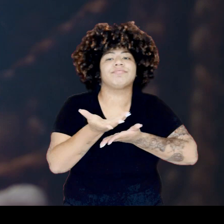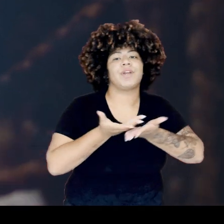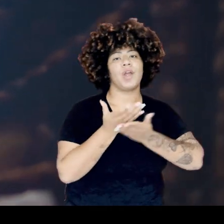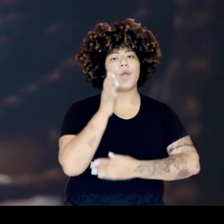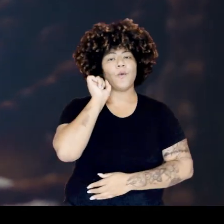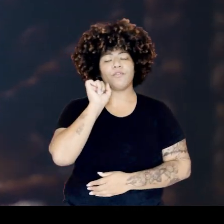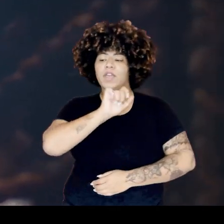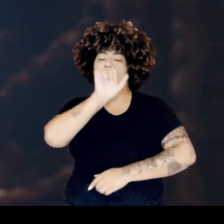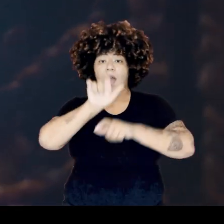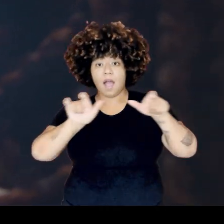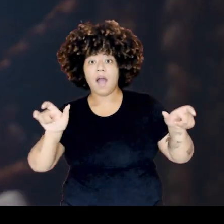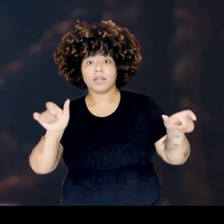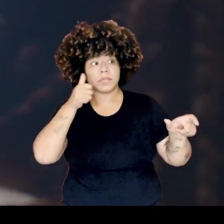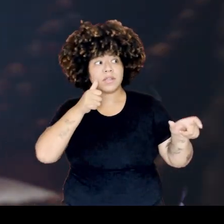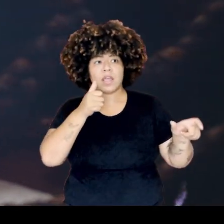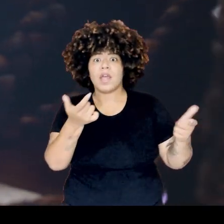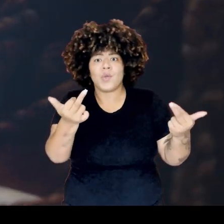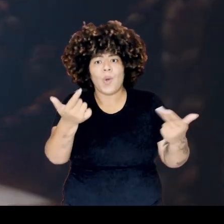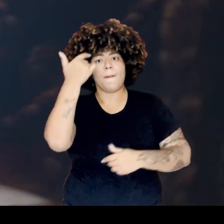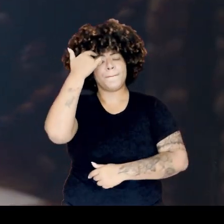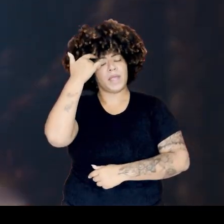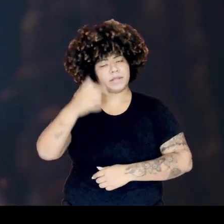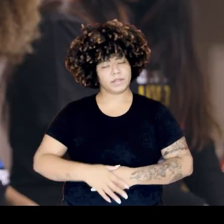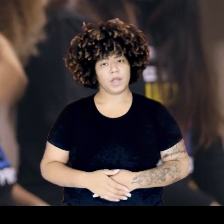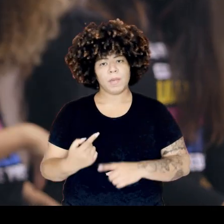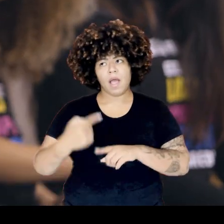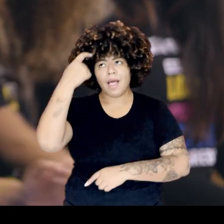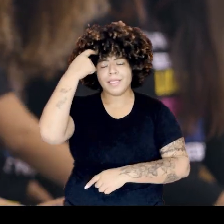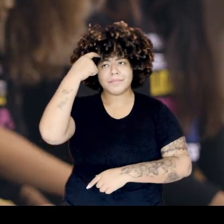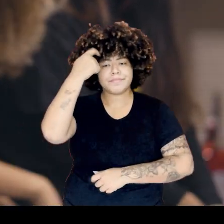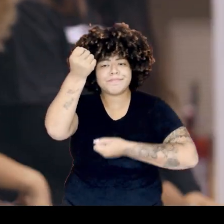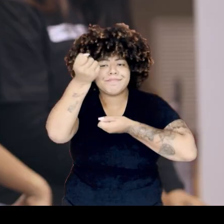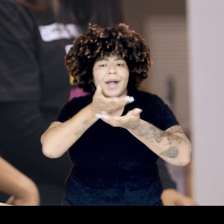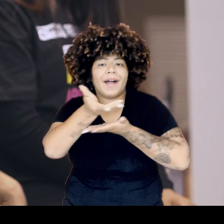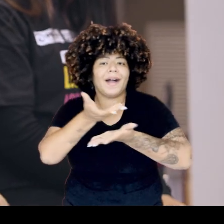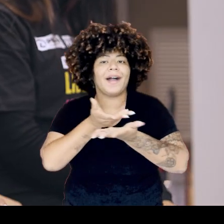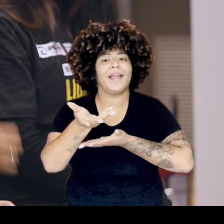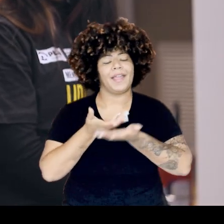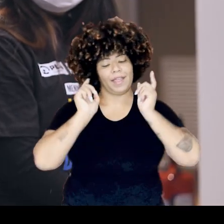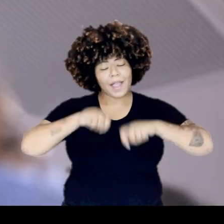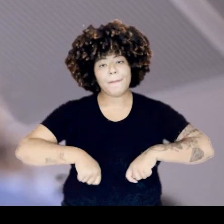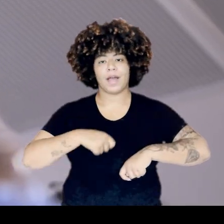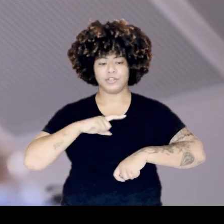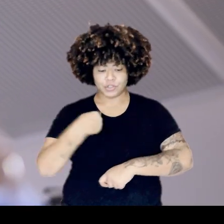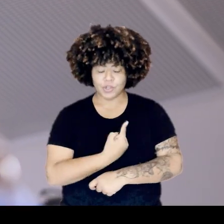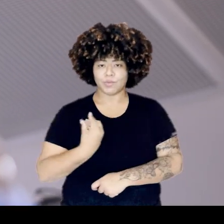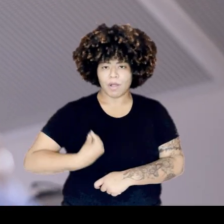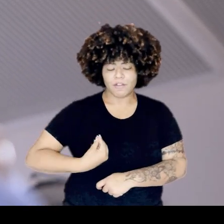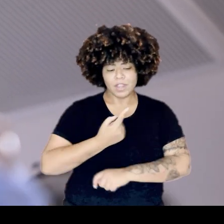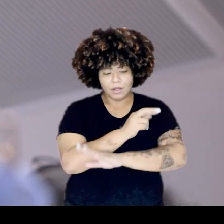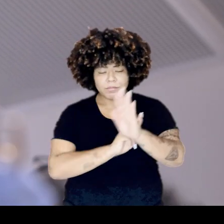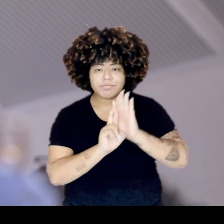ouvir outras meninas que têm até o mesmo pensamento que eu. Ver que as nossas ideias são parecidas, de querer poder ter o nosso